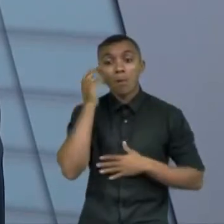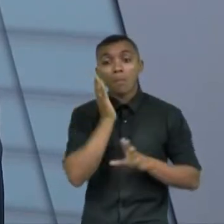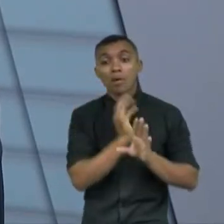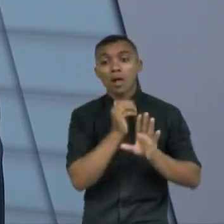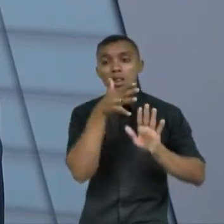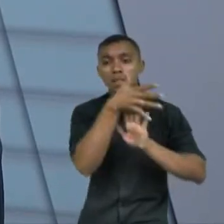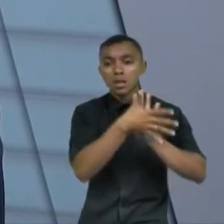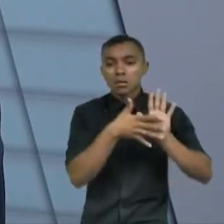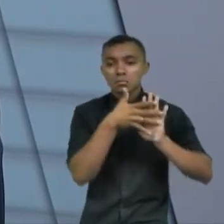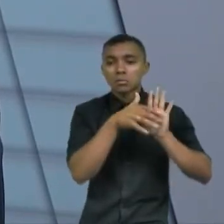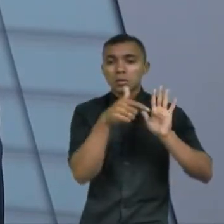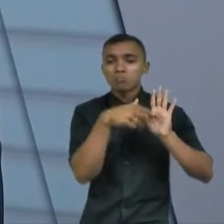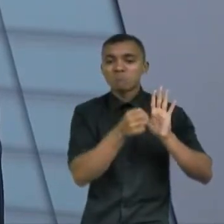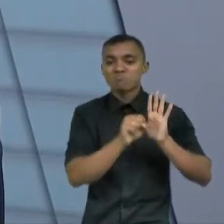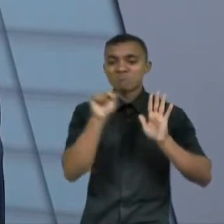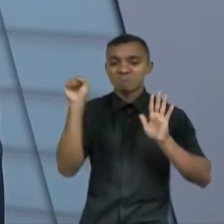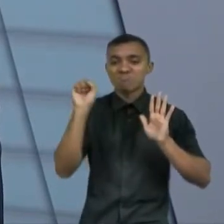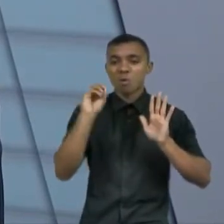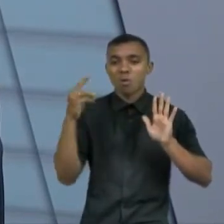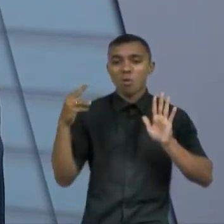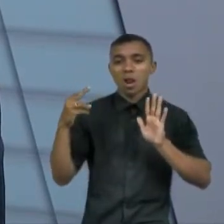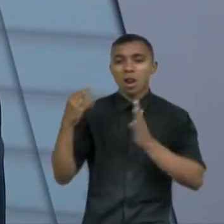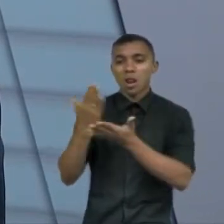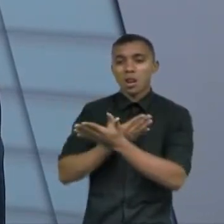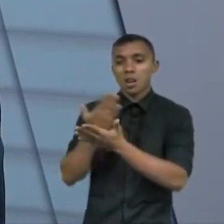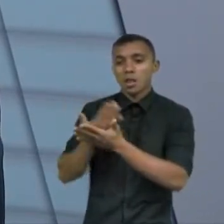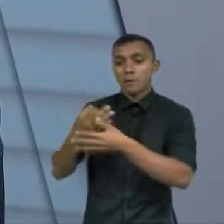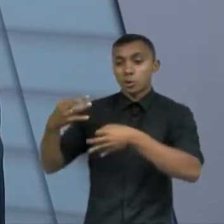dissertações livros jurídicos